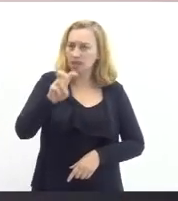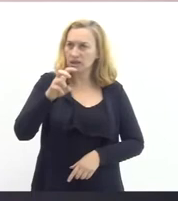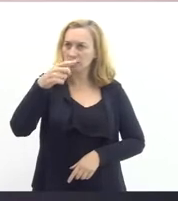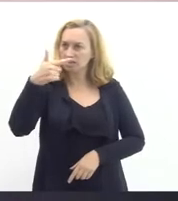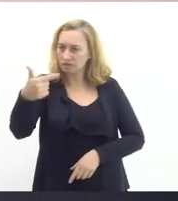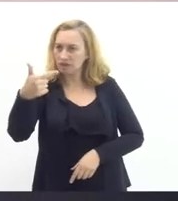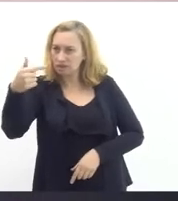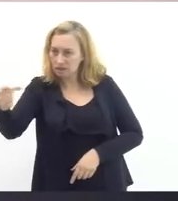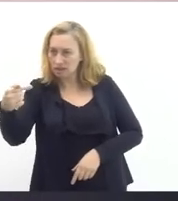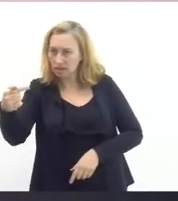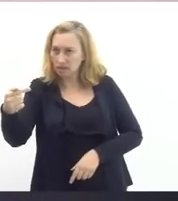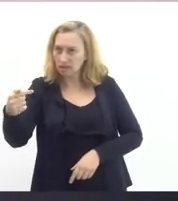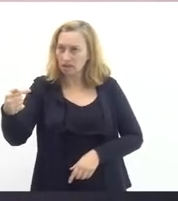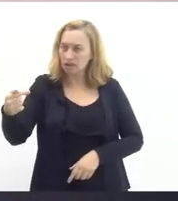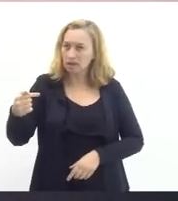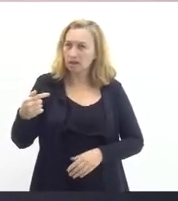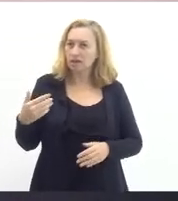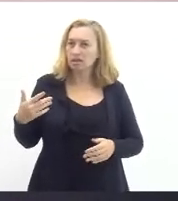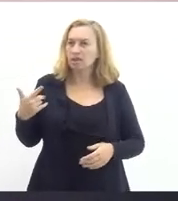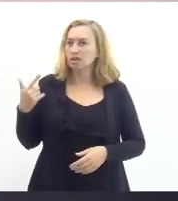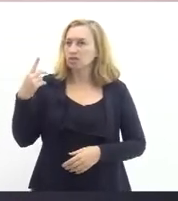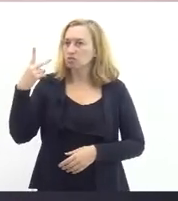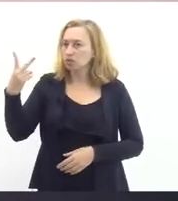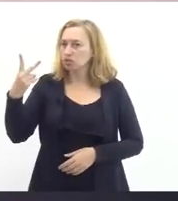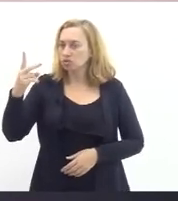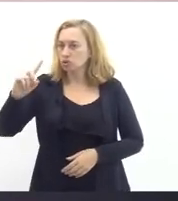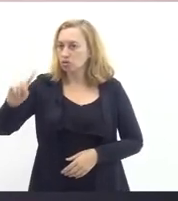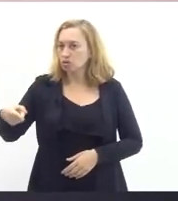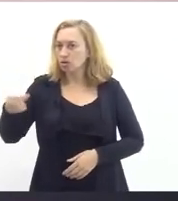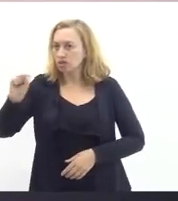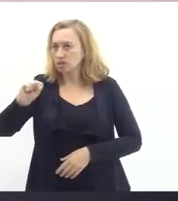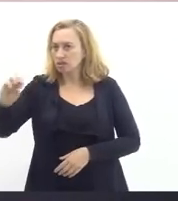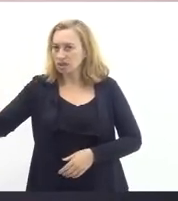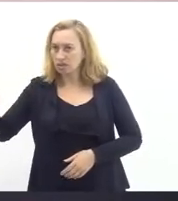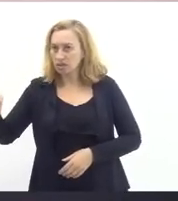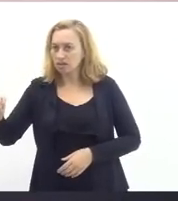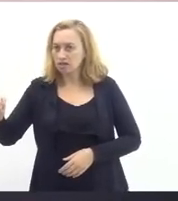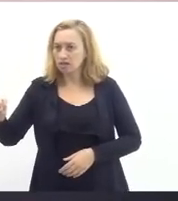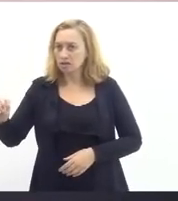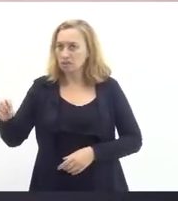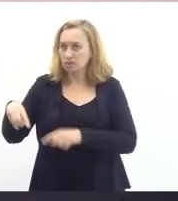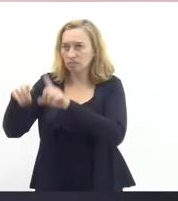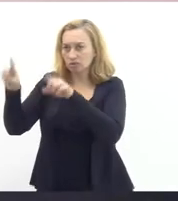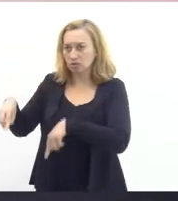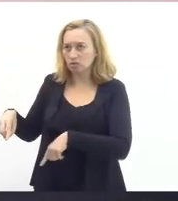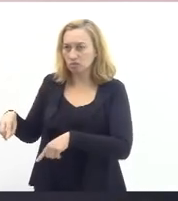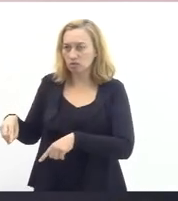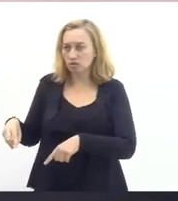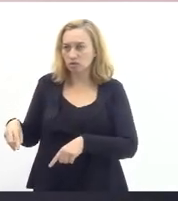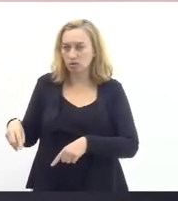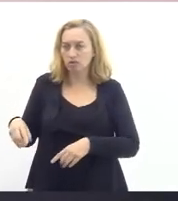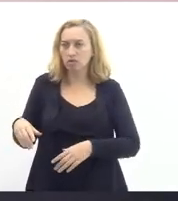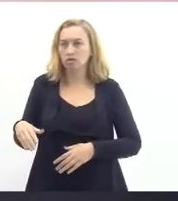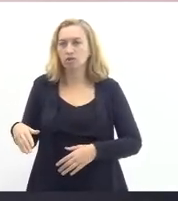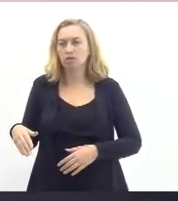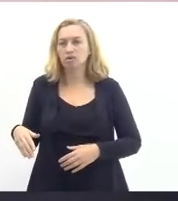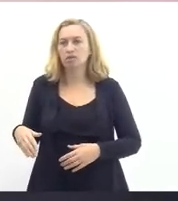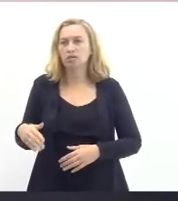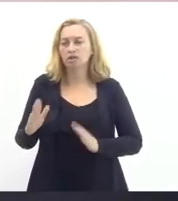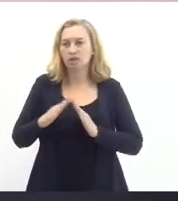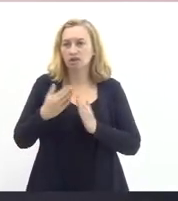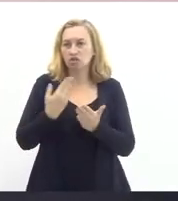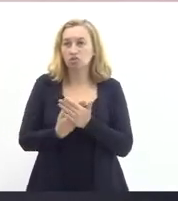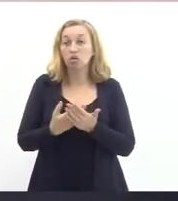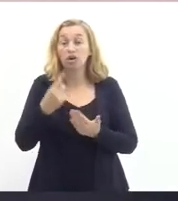para 2.890 servidores na rede então o que a gente imagina deputado é